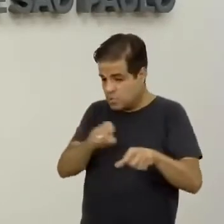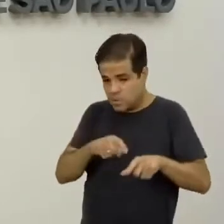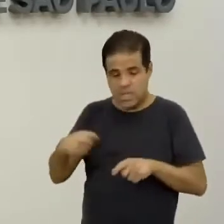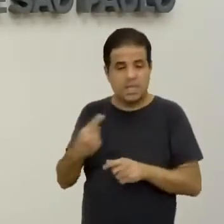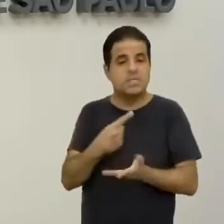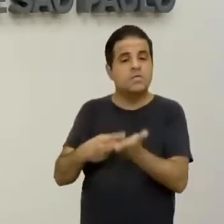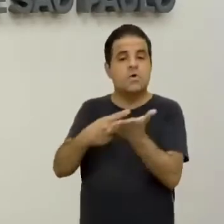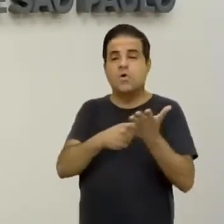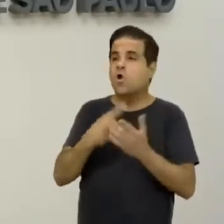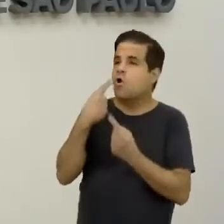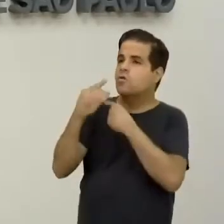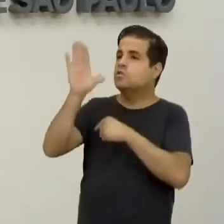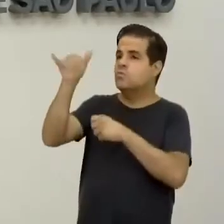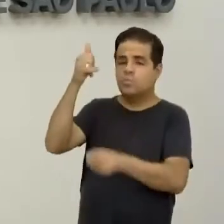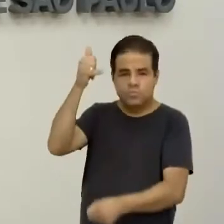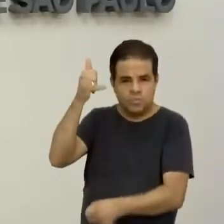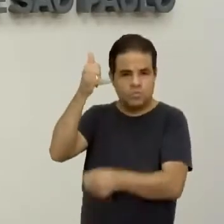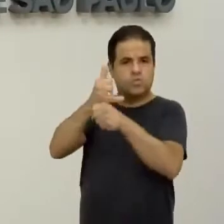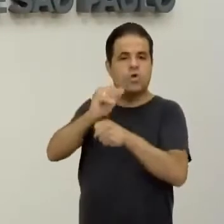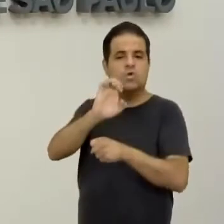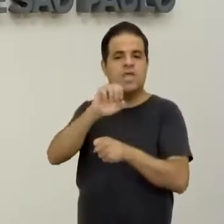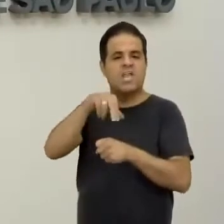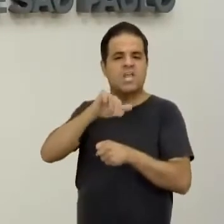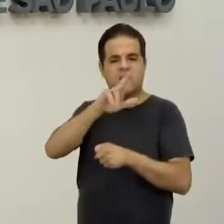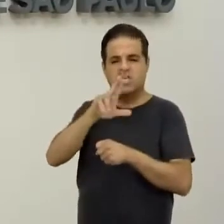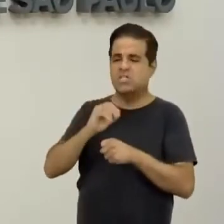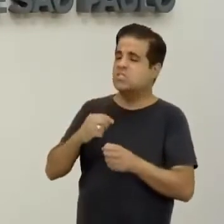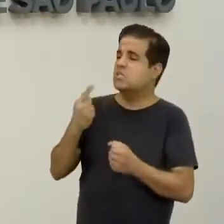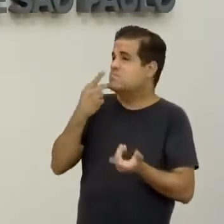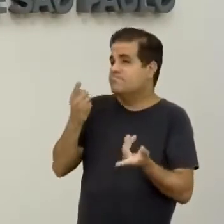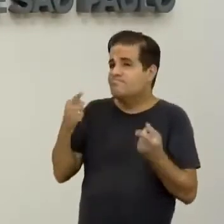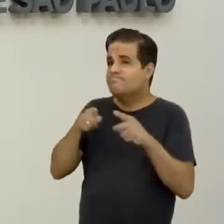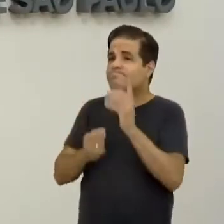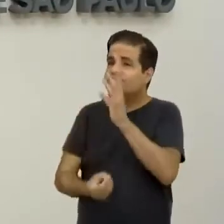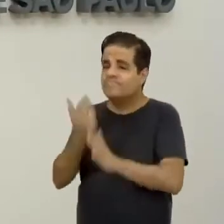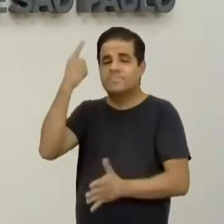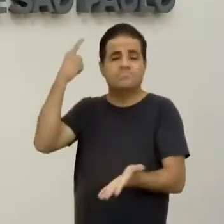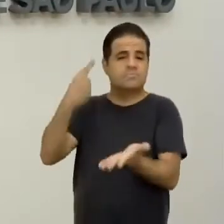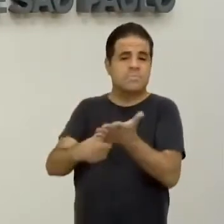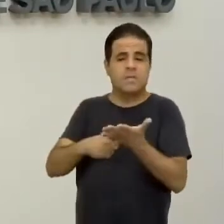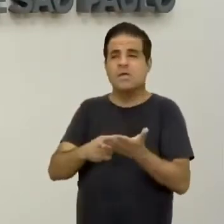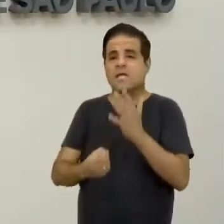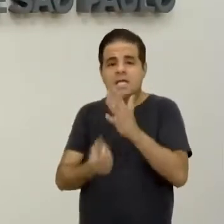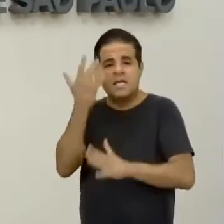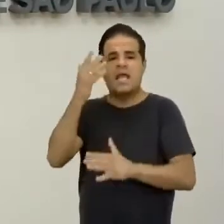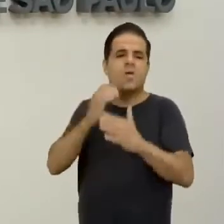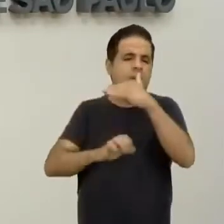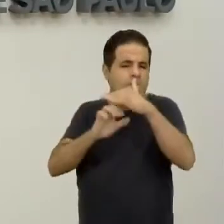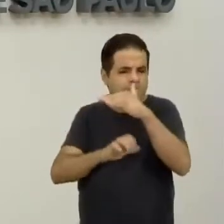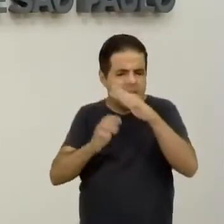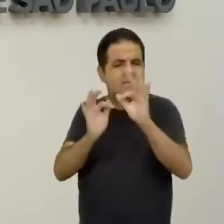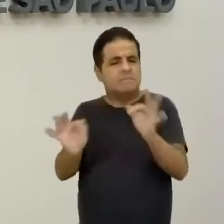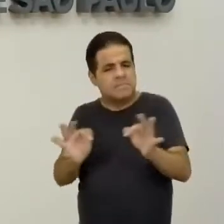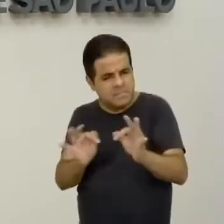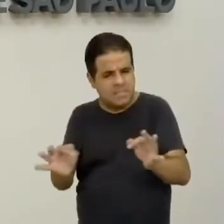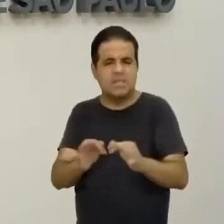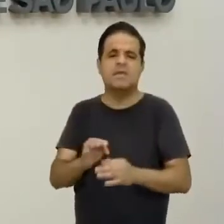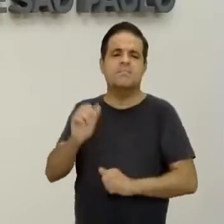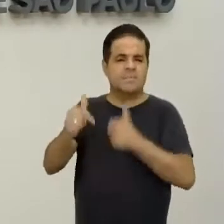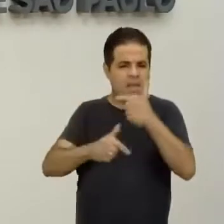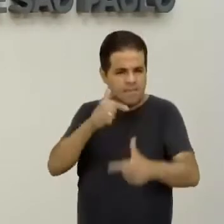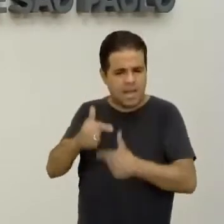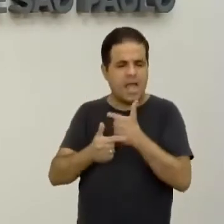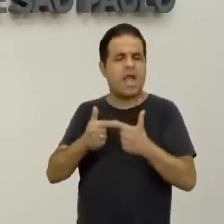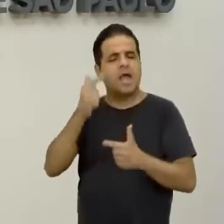o dono daquele engenho, né? Para que eles pudessem ali criar uma espécie de cooperativa e trabalhar nesse sistema de